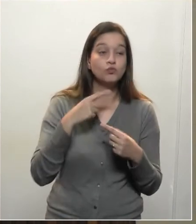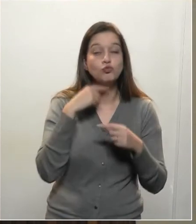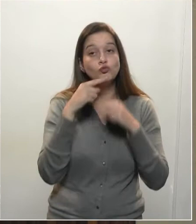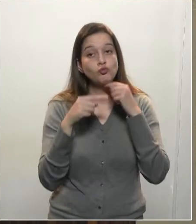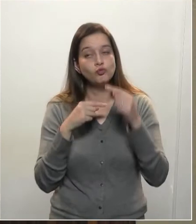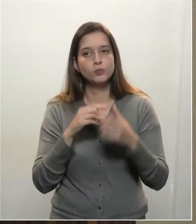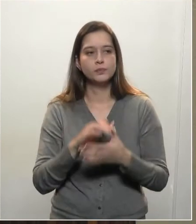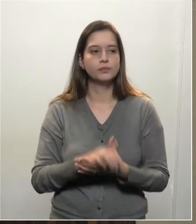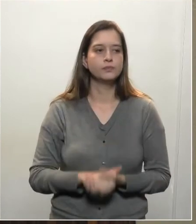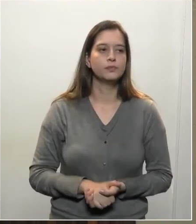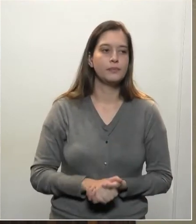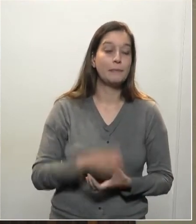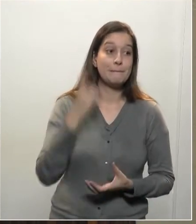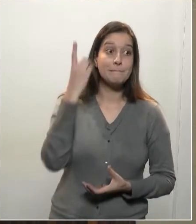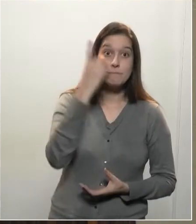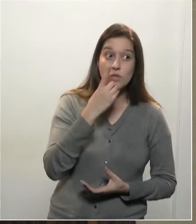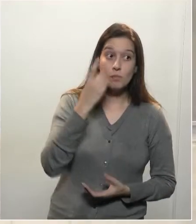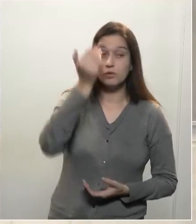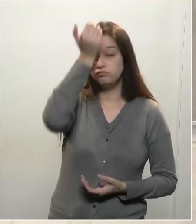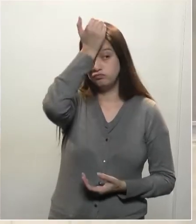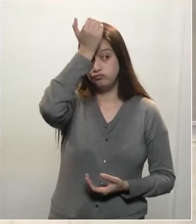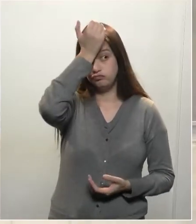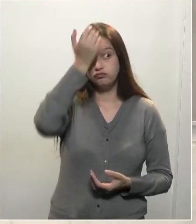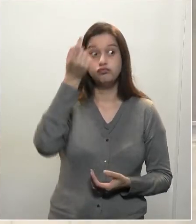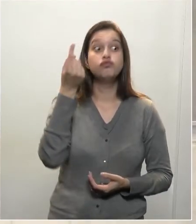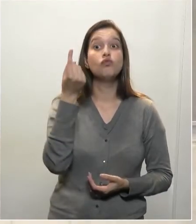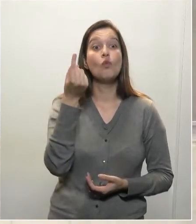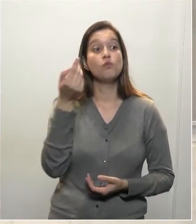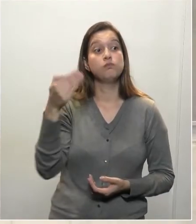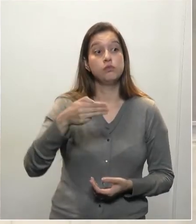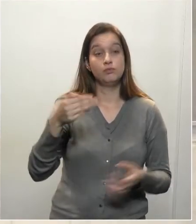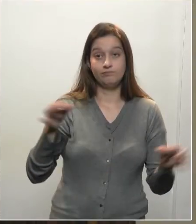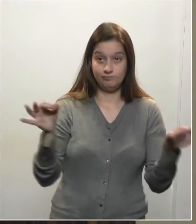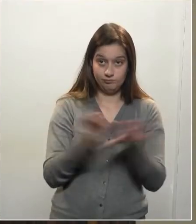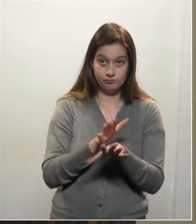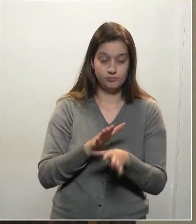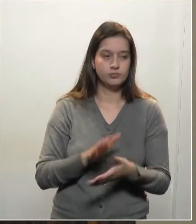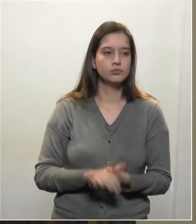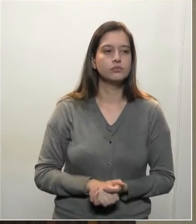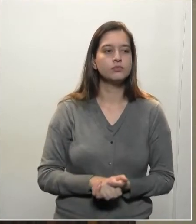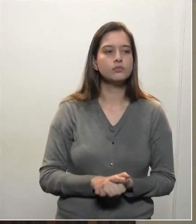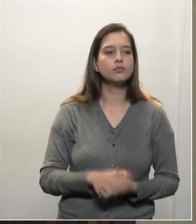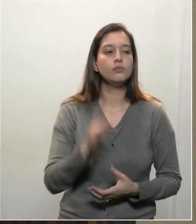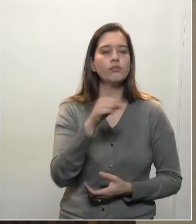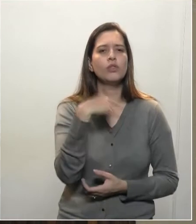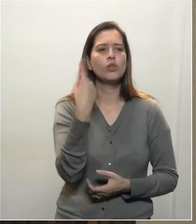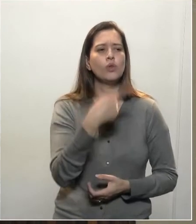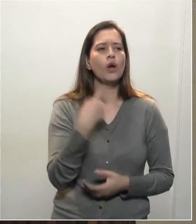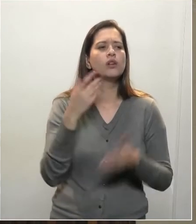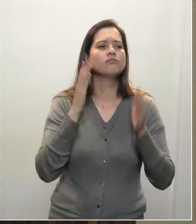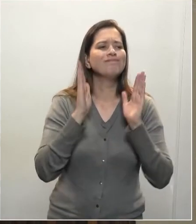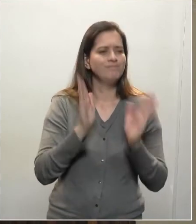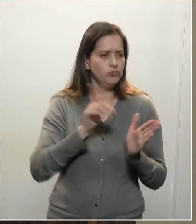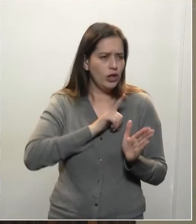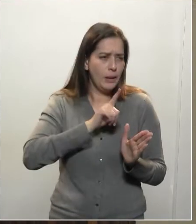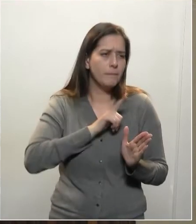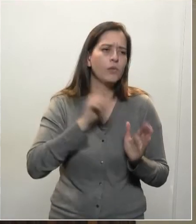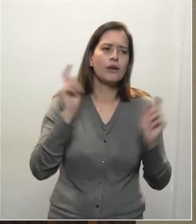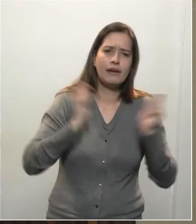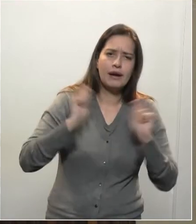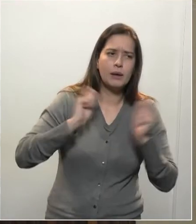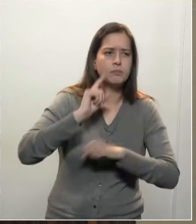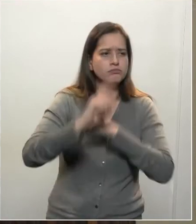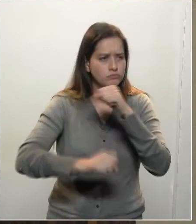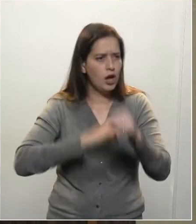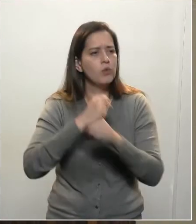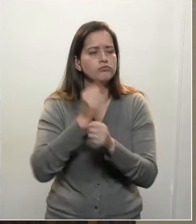Deputado, por favor, um minuto para concluir. Nós teremos essa possibilidade real e concreta para o ano que é. Então,